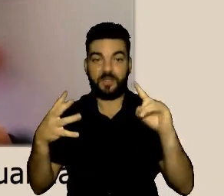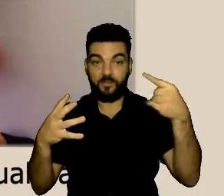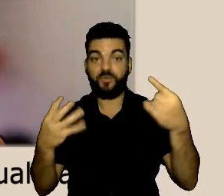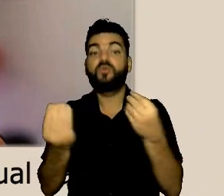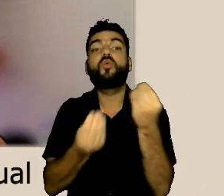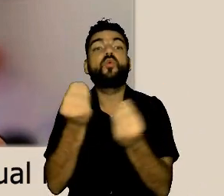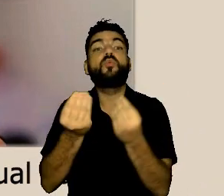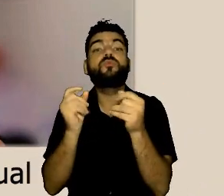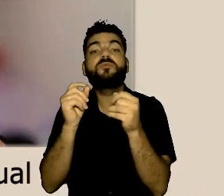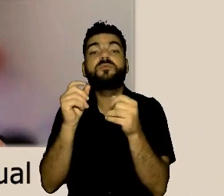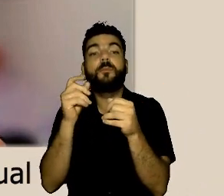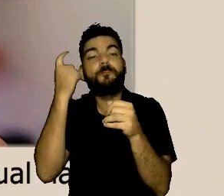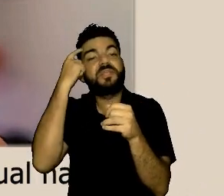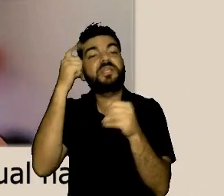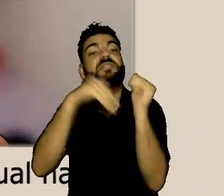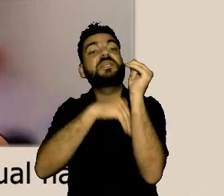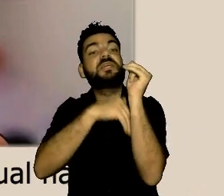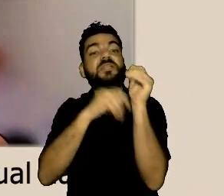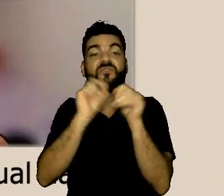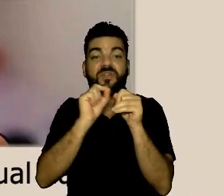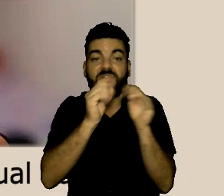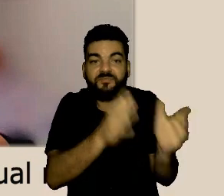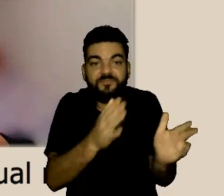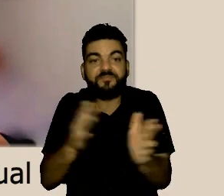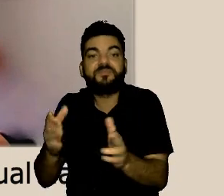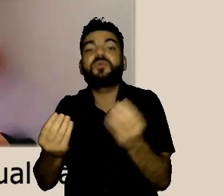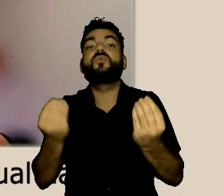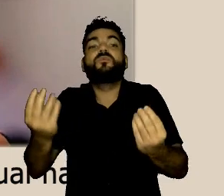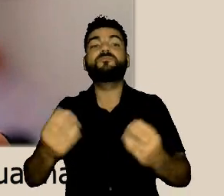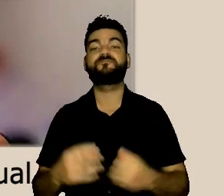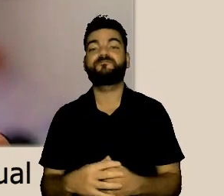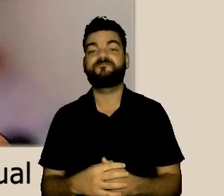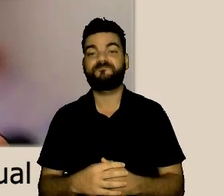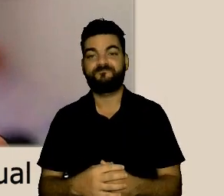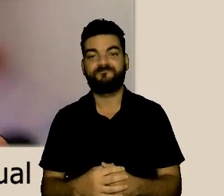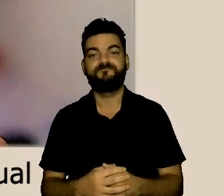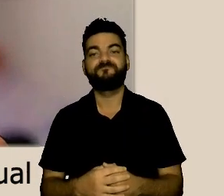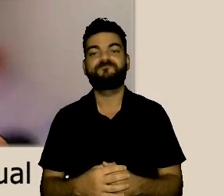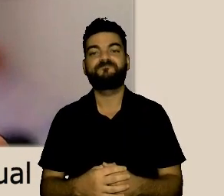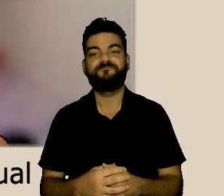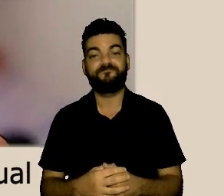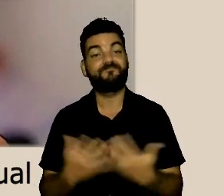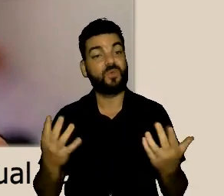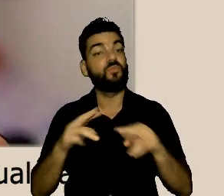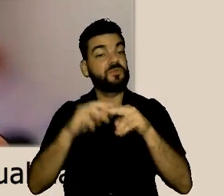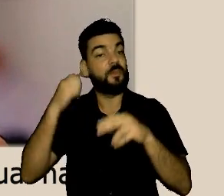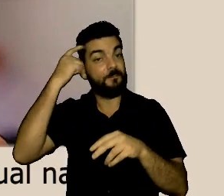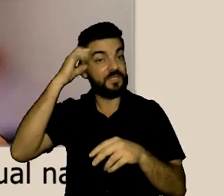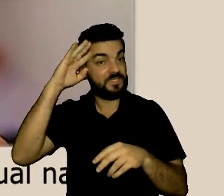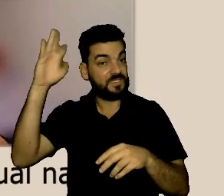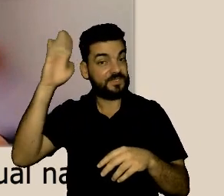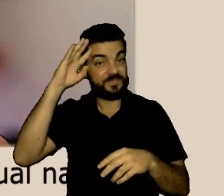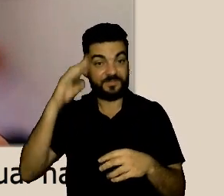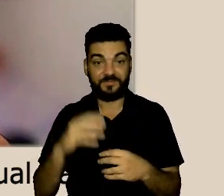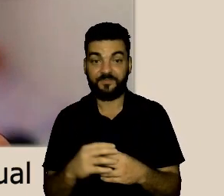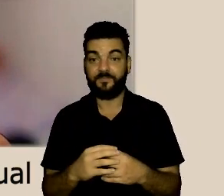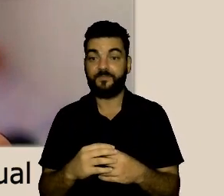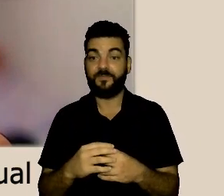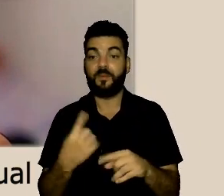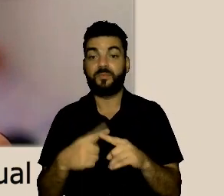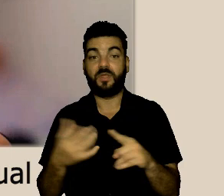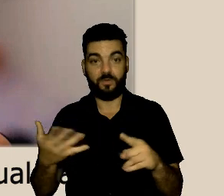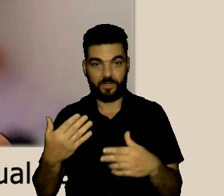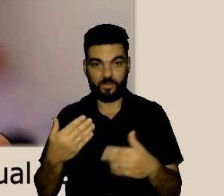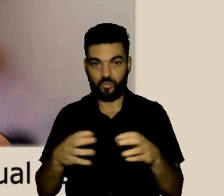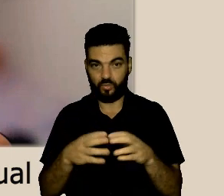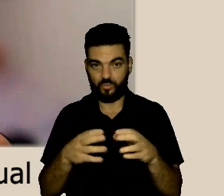de confidencialidade como é que vocês trabalham no município a gente vai se deparar com isso daqui a pouco então assim acho que a nossa